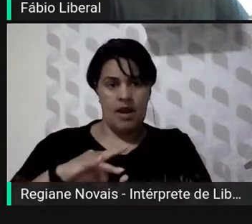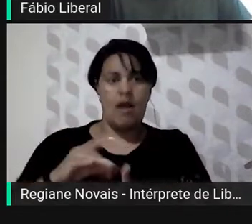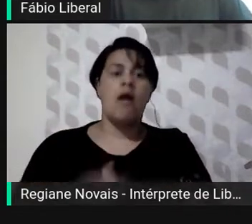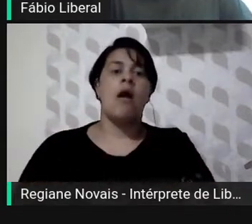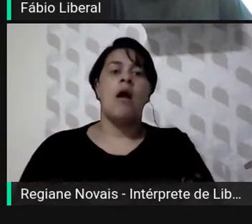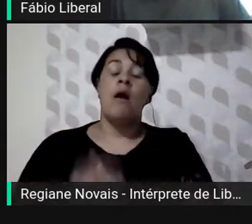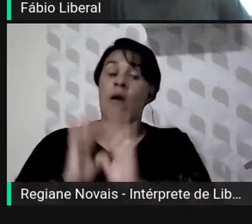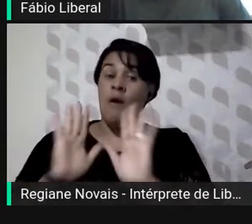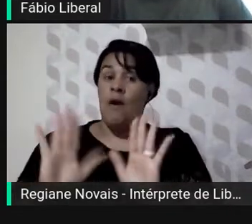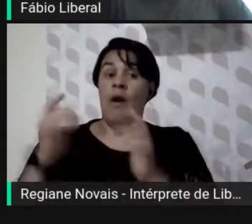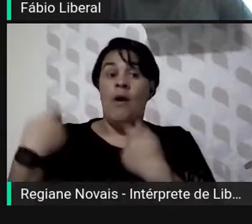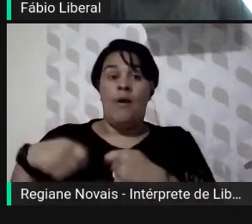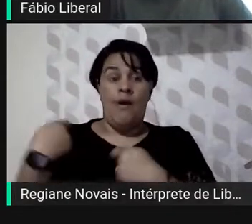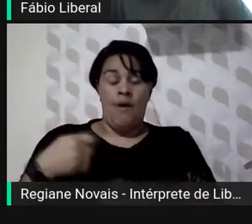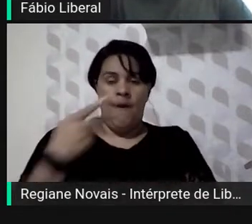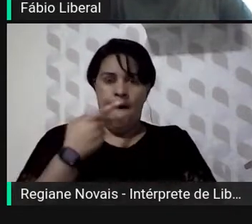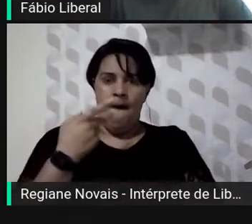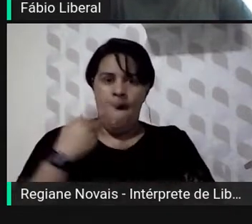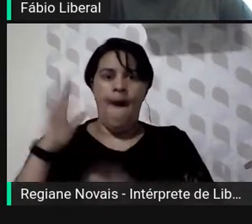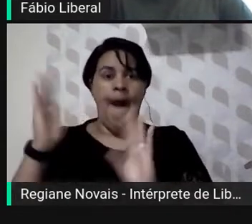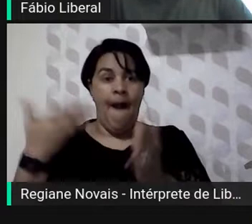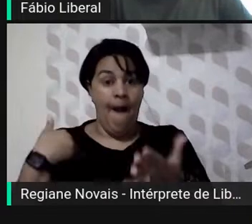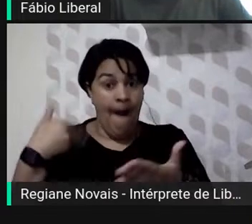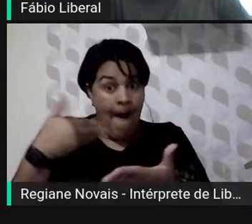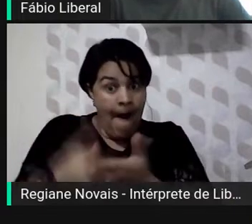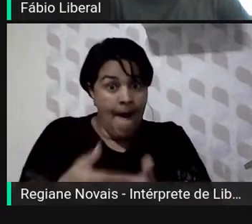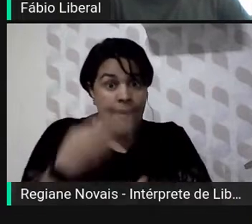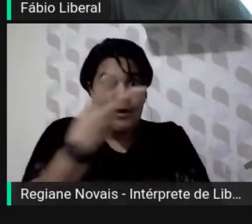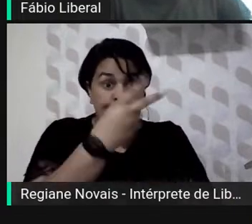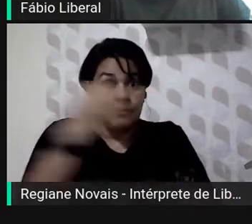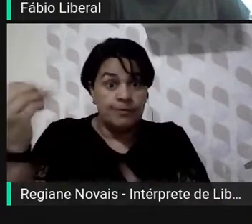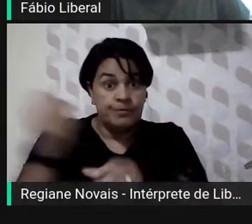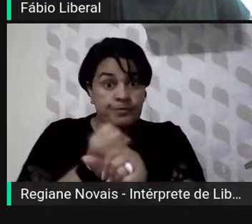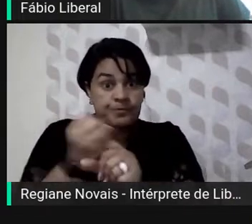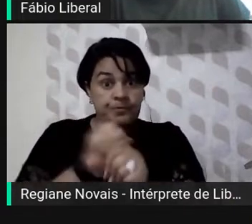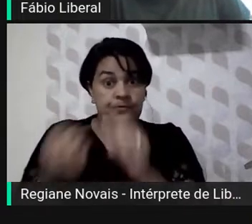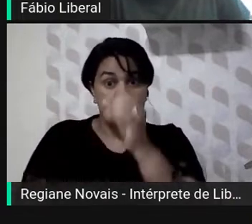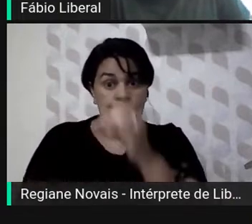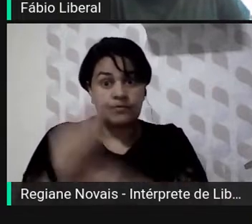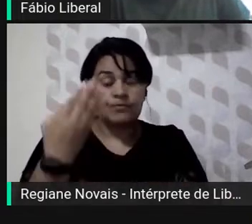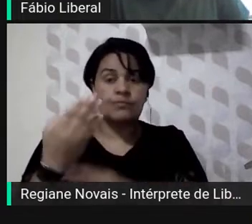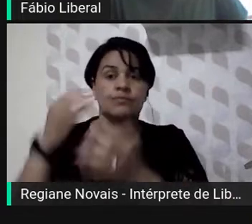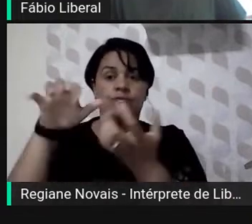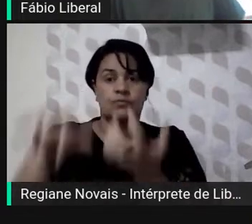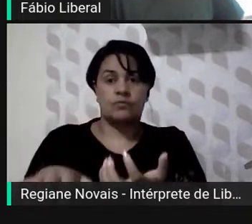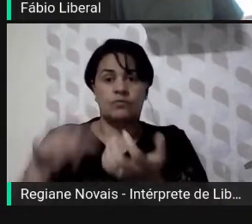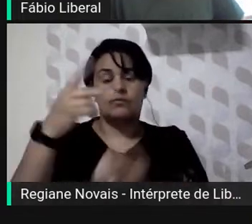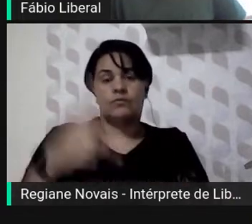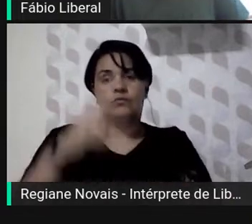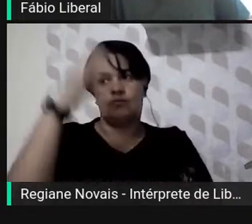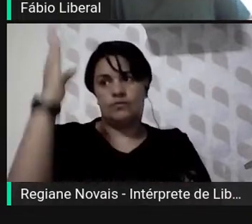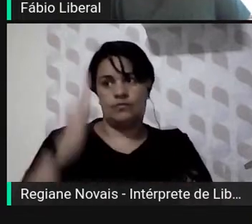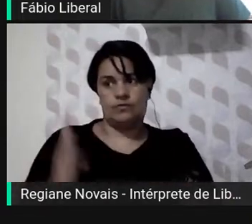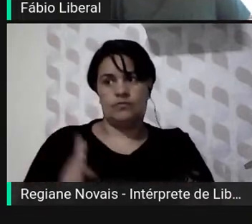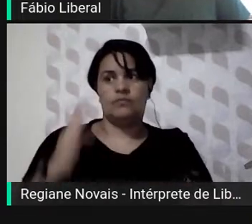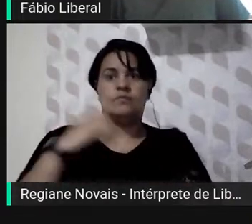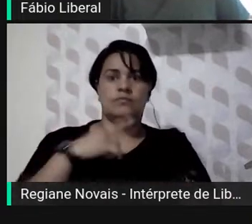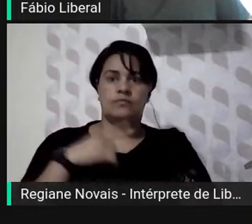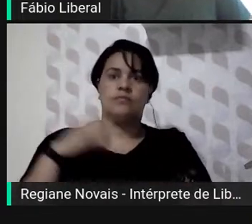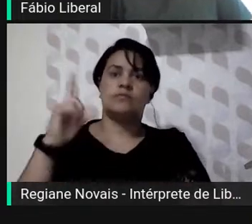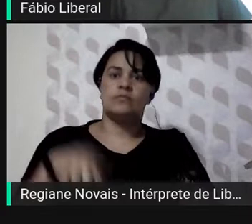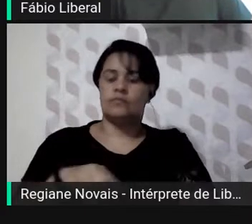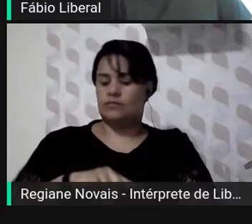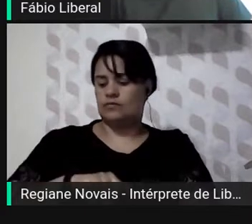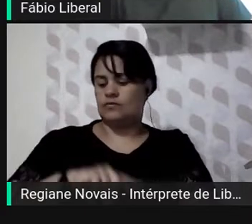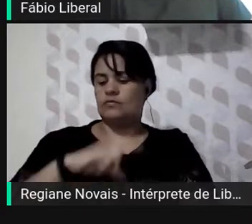ressaltar que estamos às vésperas de completar 200 anos da existência do Parlamento no Brasil e que essa prática que eu acabo de descrever é de